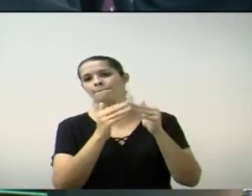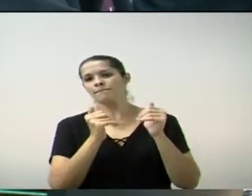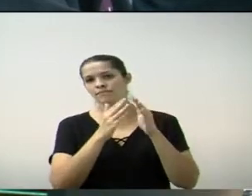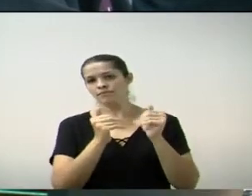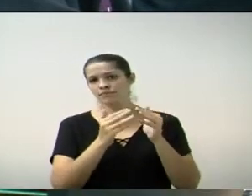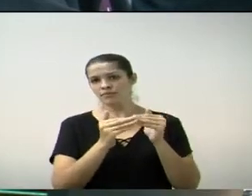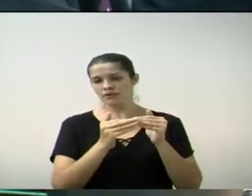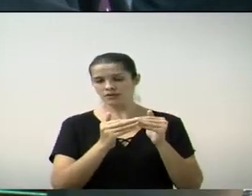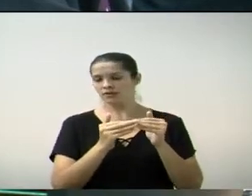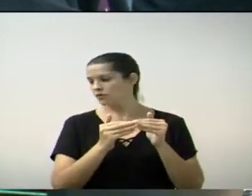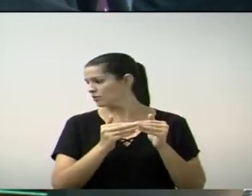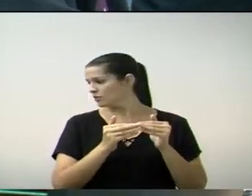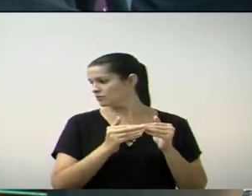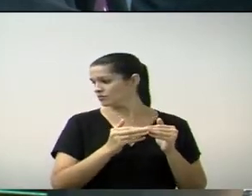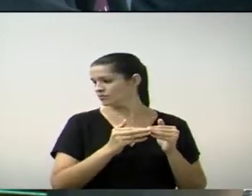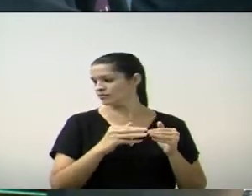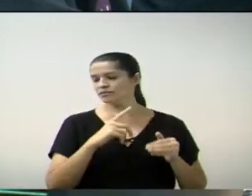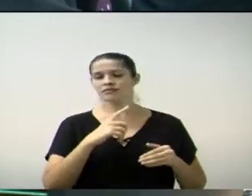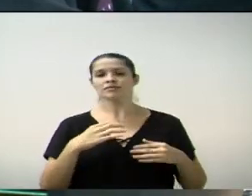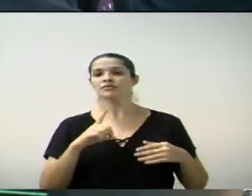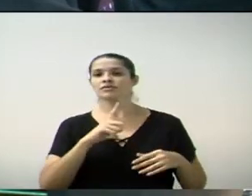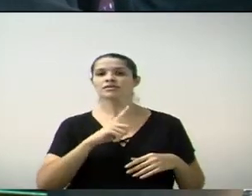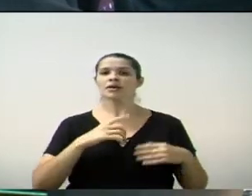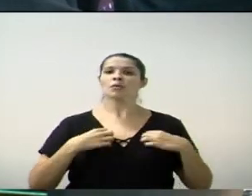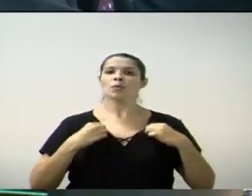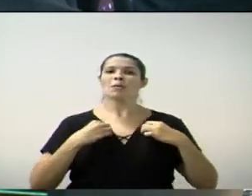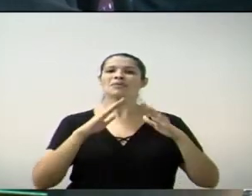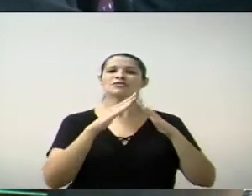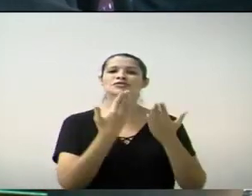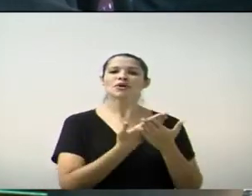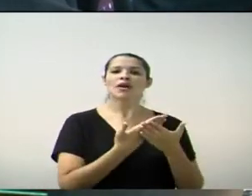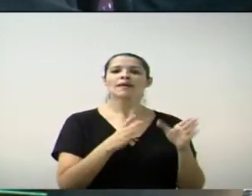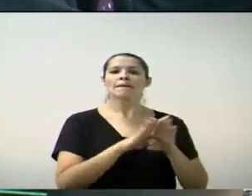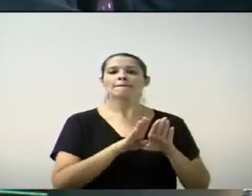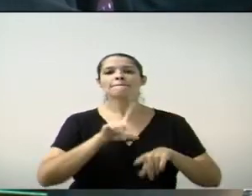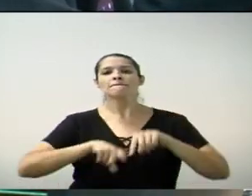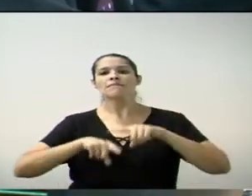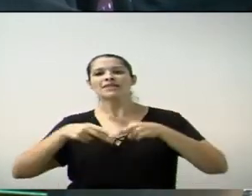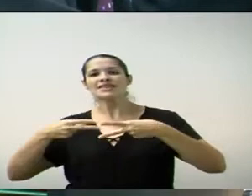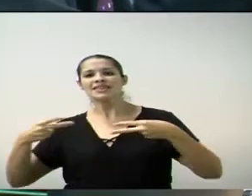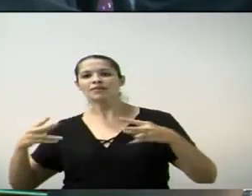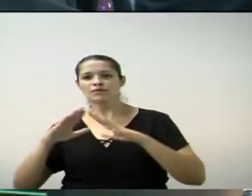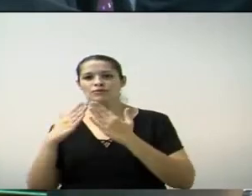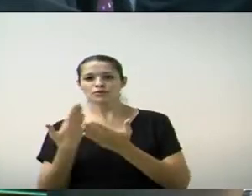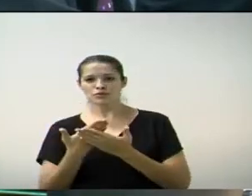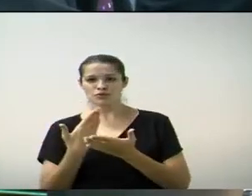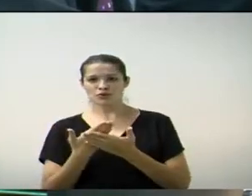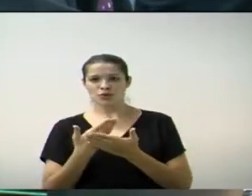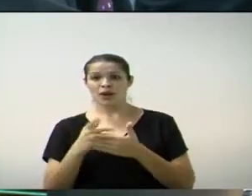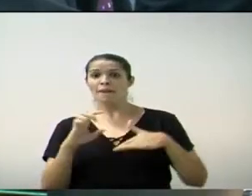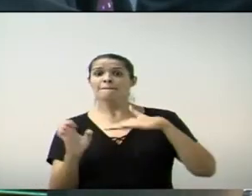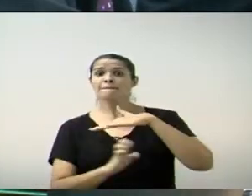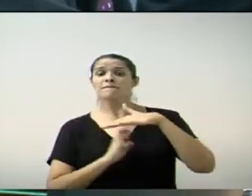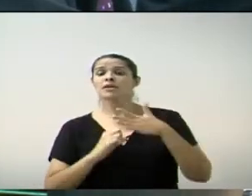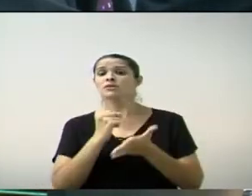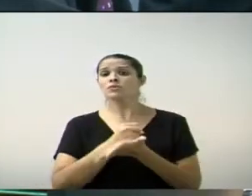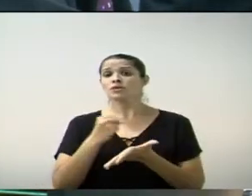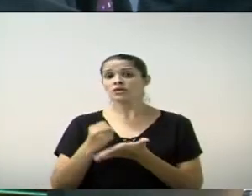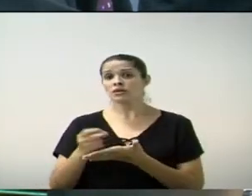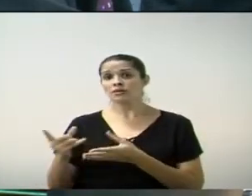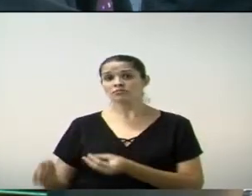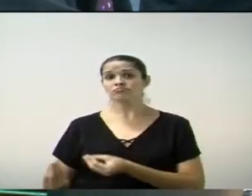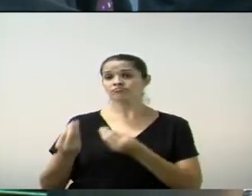do executivo sobre editais para contratação de empresa barra consórcio de empresas para fornecimento de